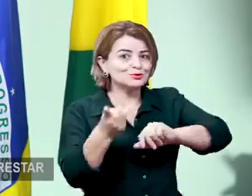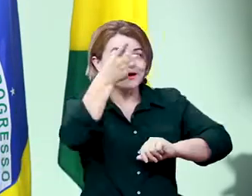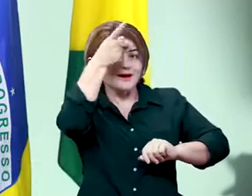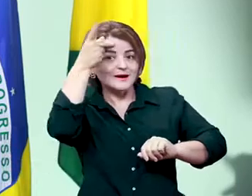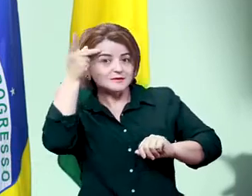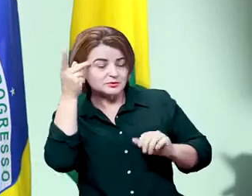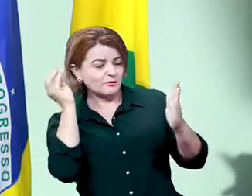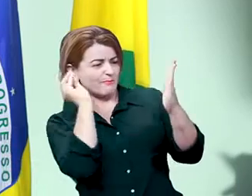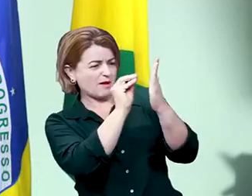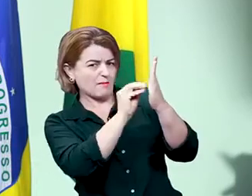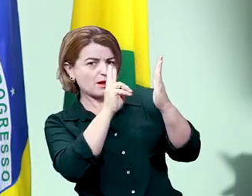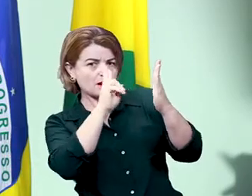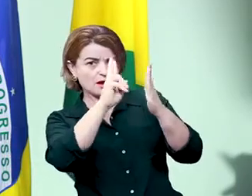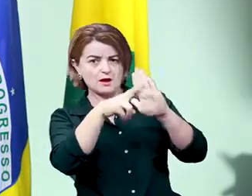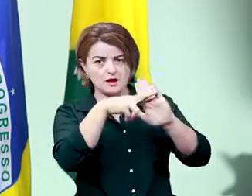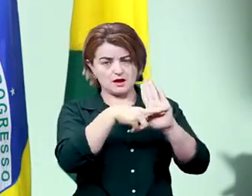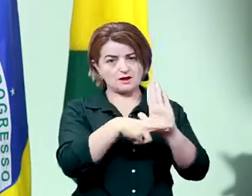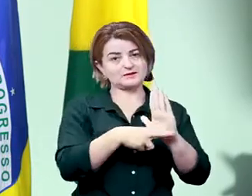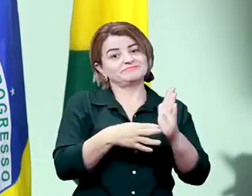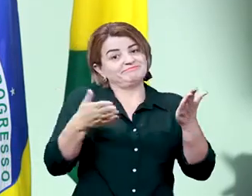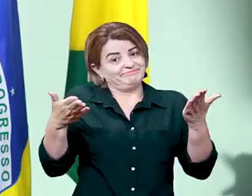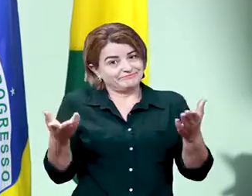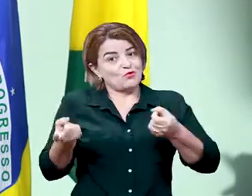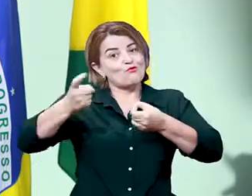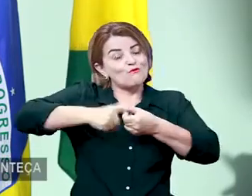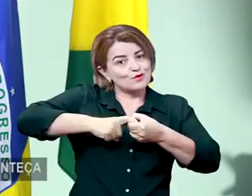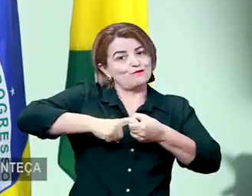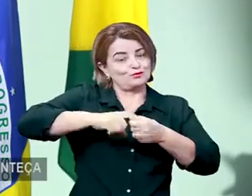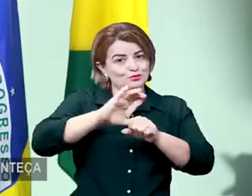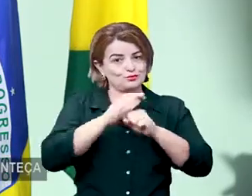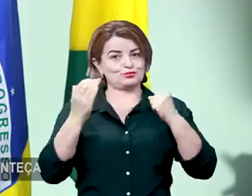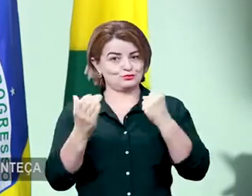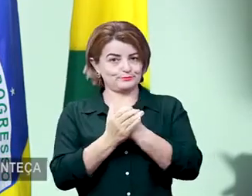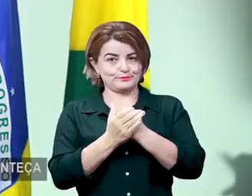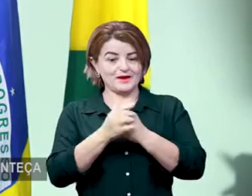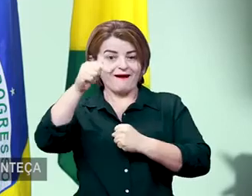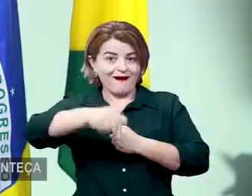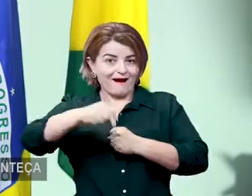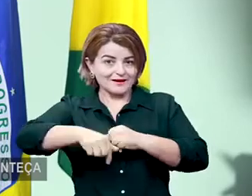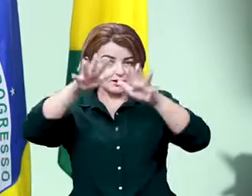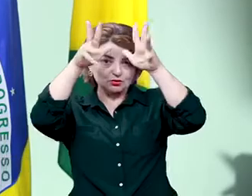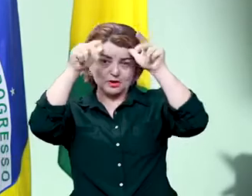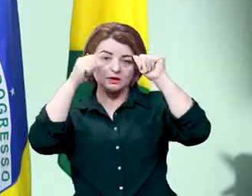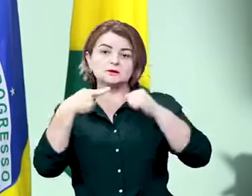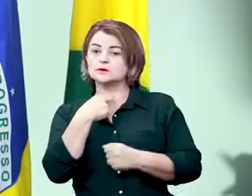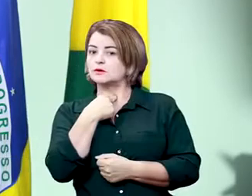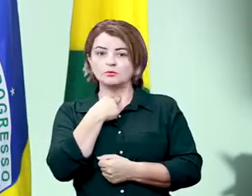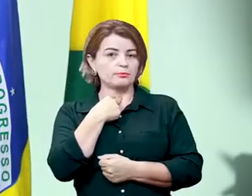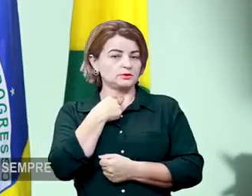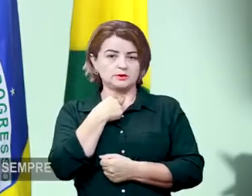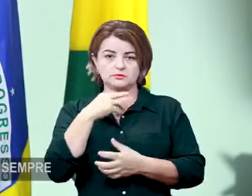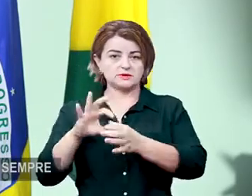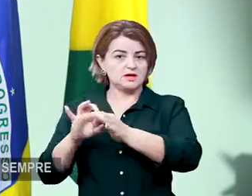prestar atenção aos cuidados, o vírus voltou. Não podemos deixar que isso aconteça aqui no nosso estado.